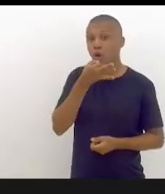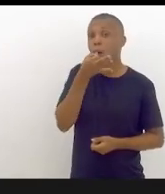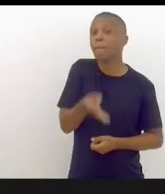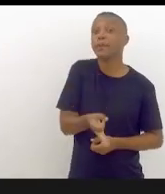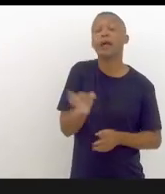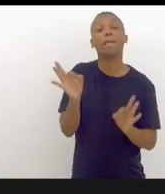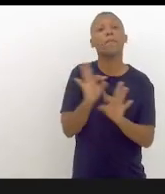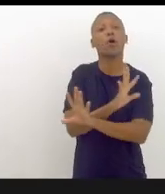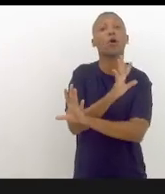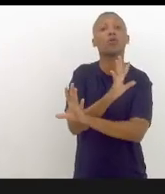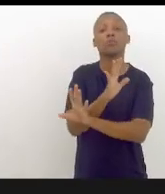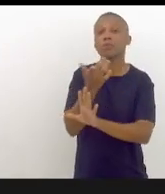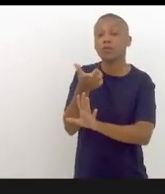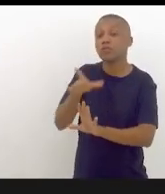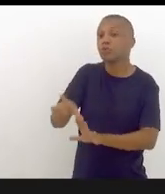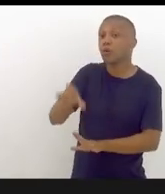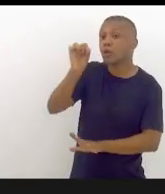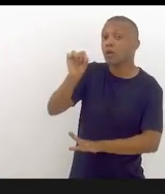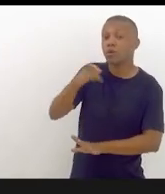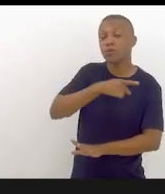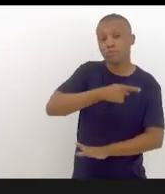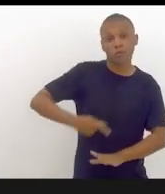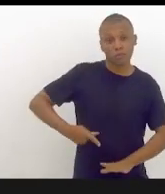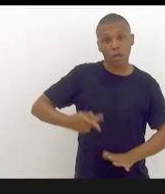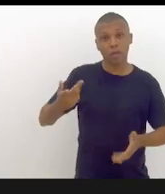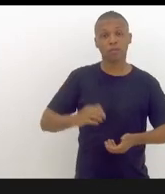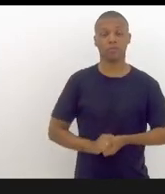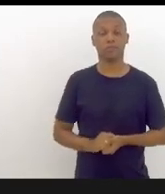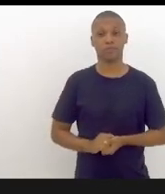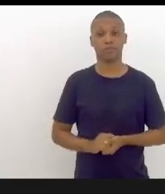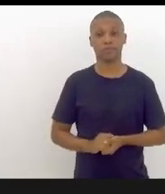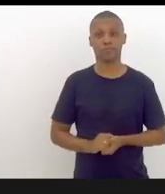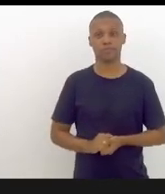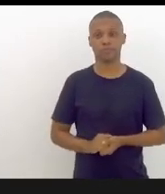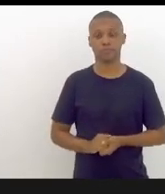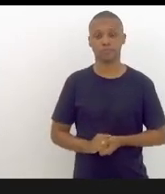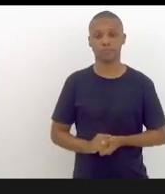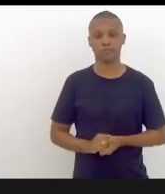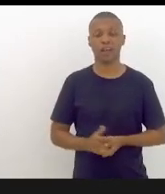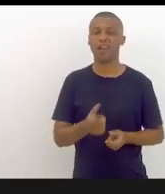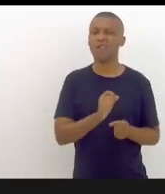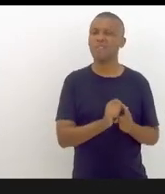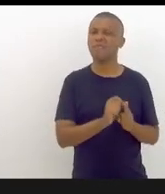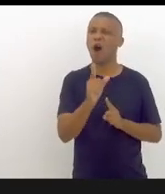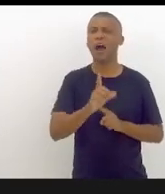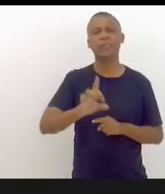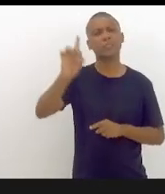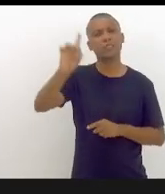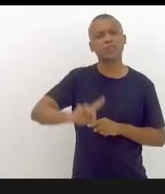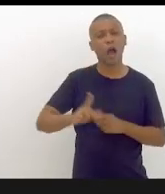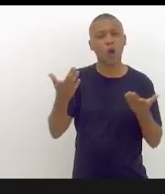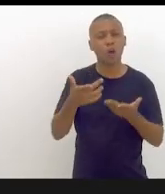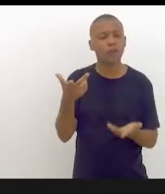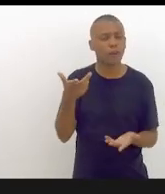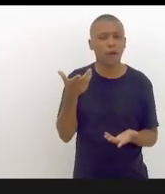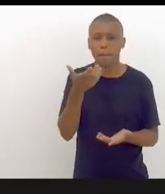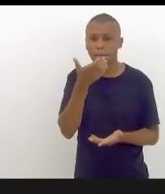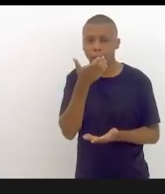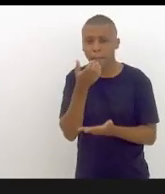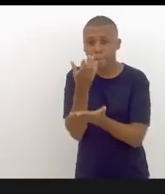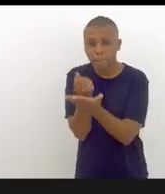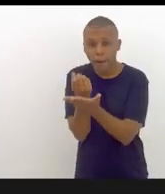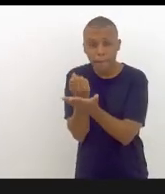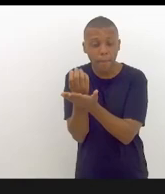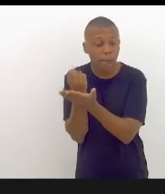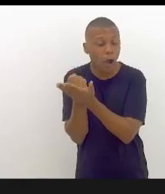a recondução do presidente da República. Fora esses diretores e eu vi agora um áudio, Luiz Paulo, não